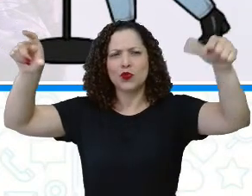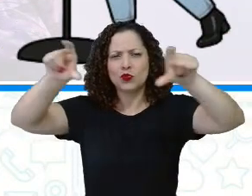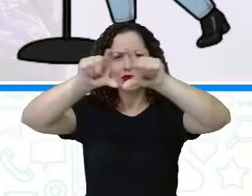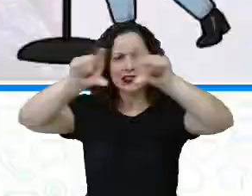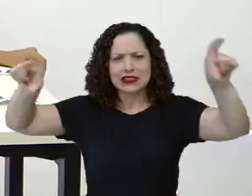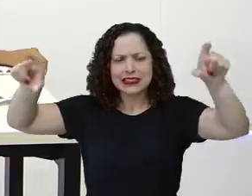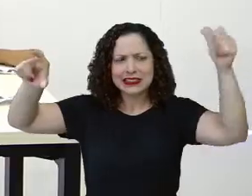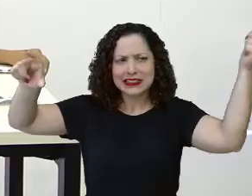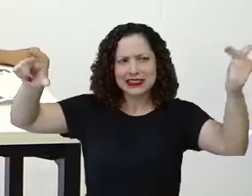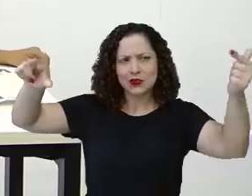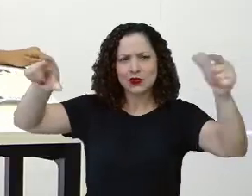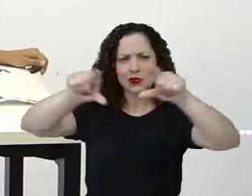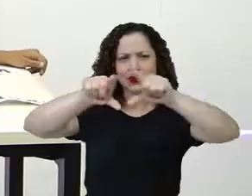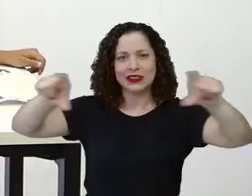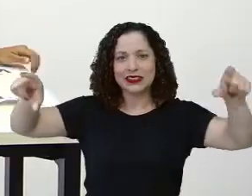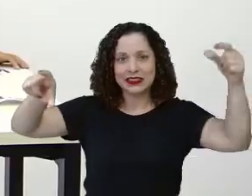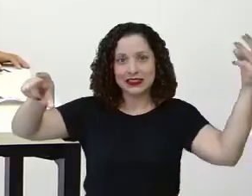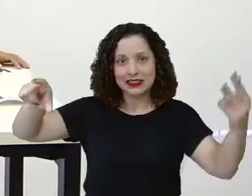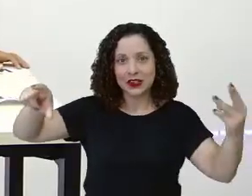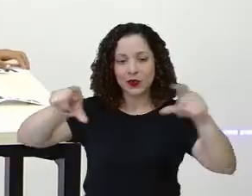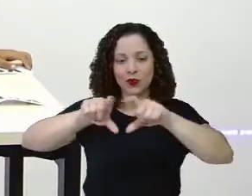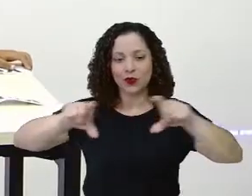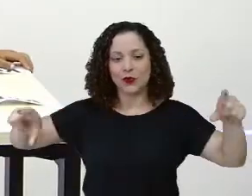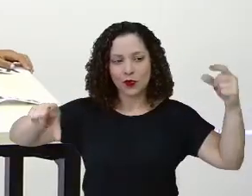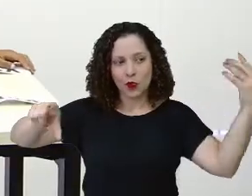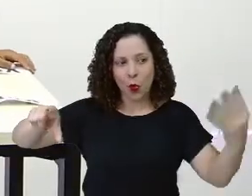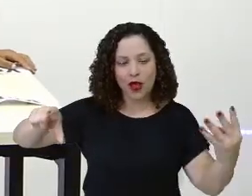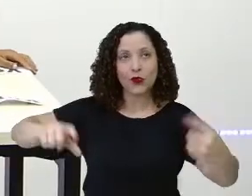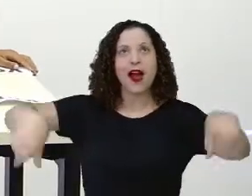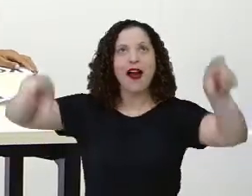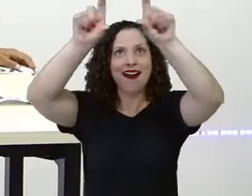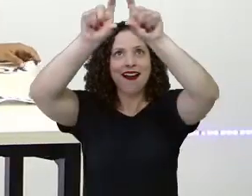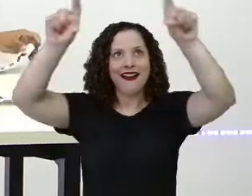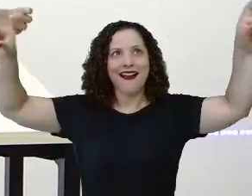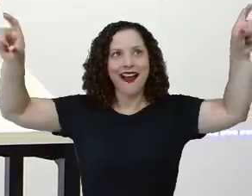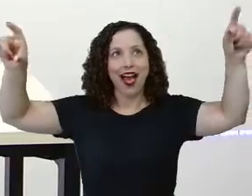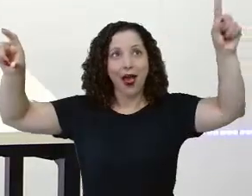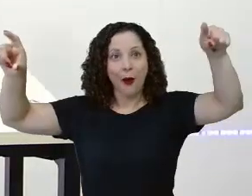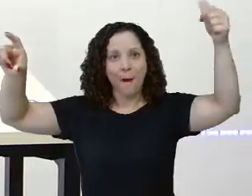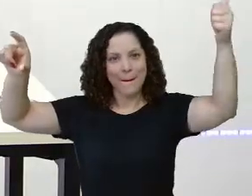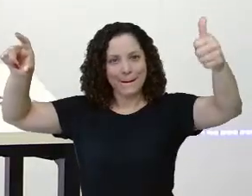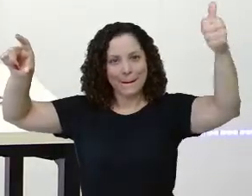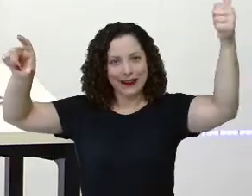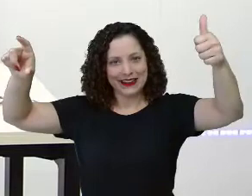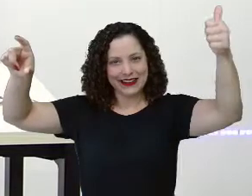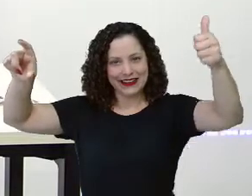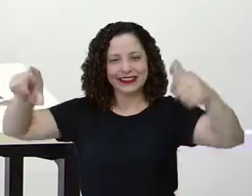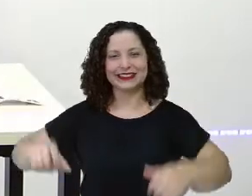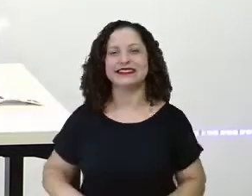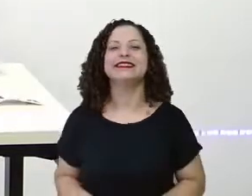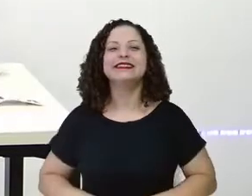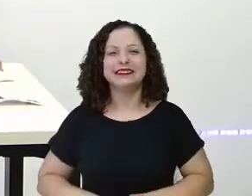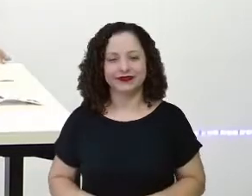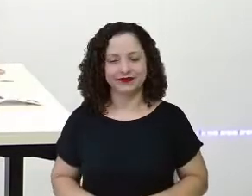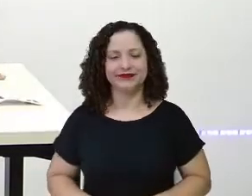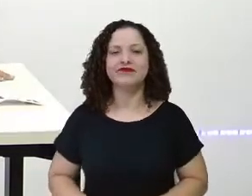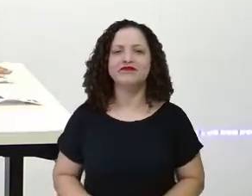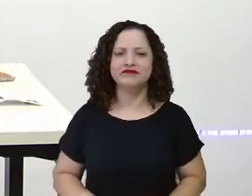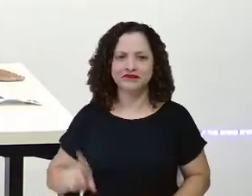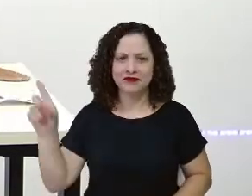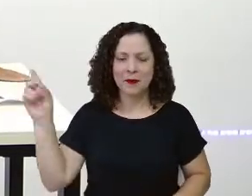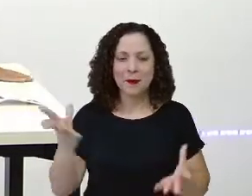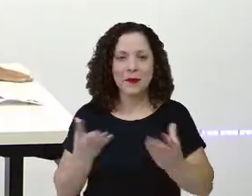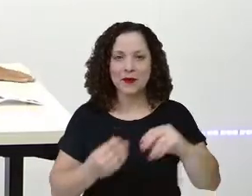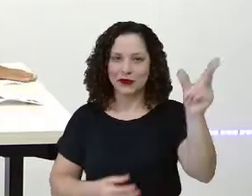terceiro? Ou o quarto? Primeiro! Primeiro! Então, bota aí! Onde é que fica o primeiro? Essa Laís! É